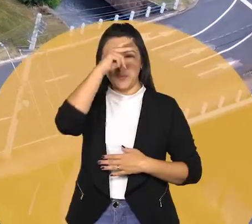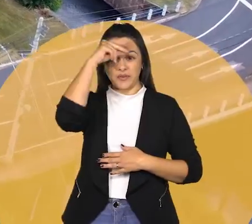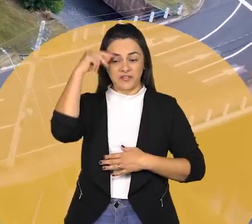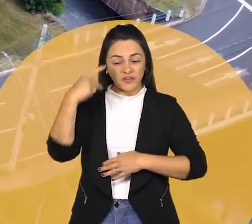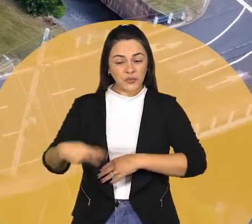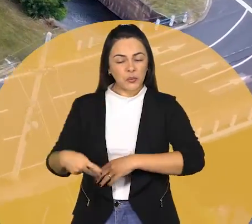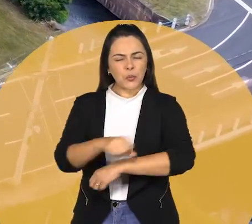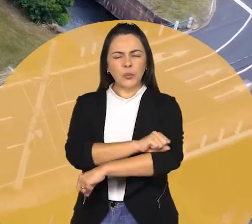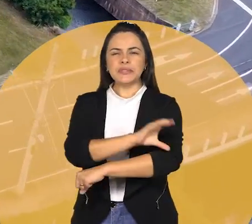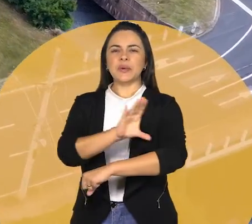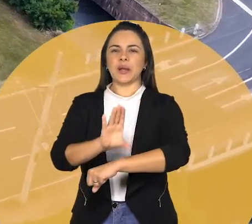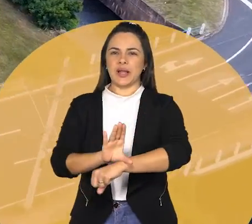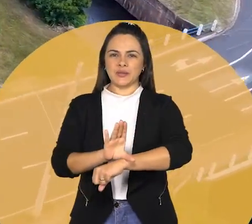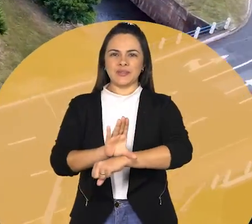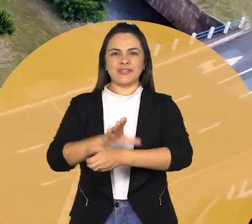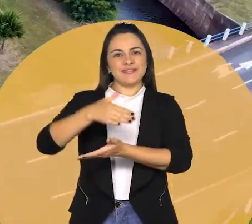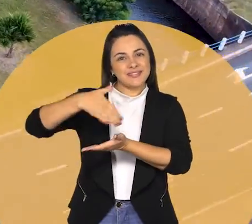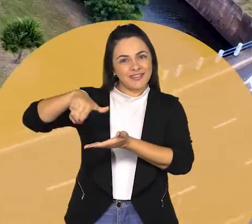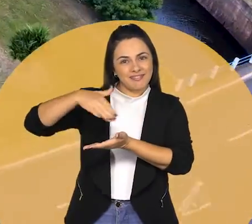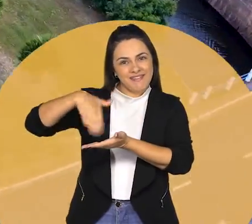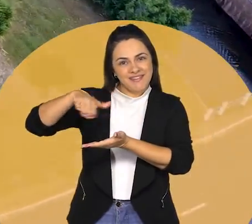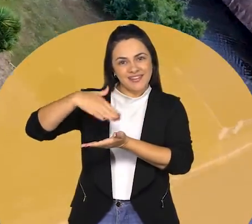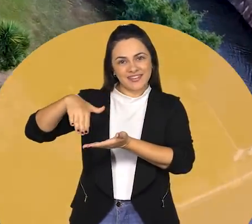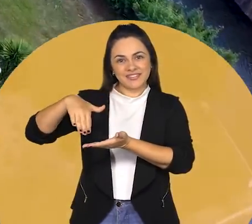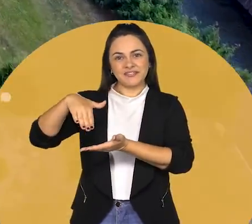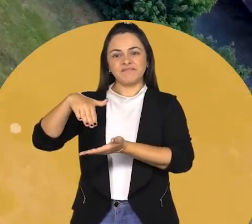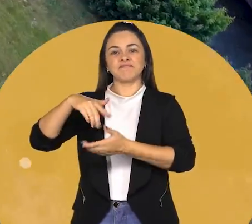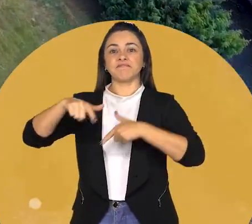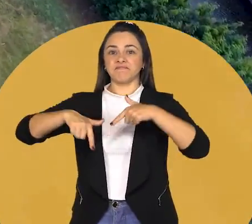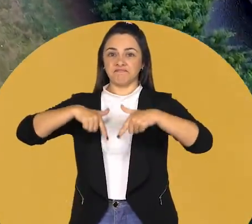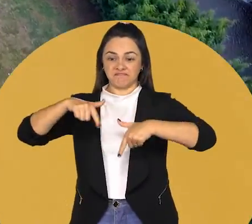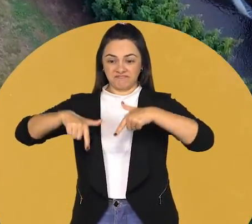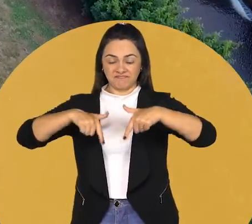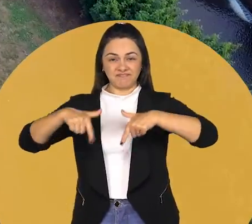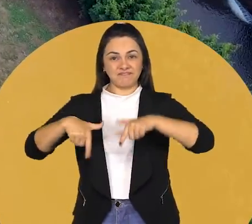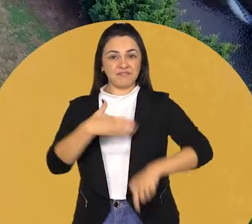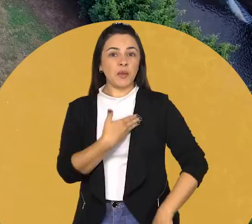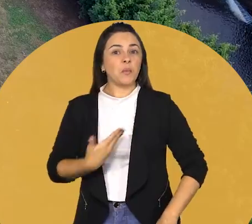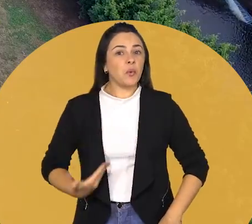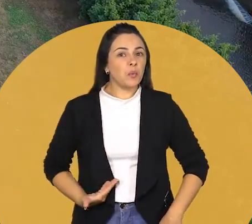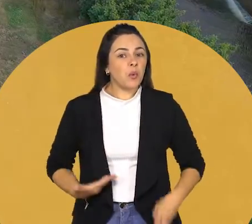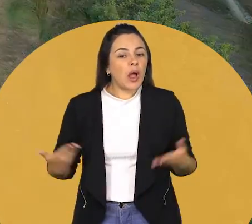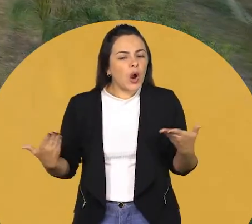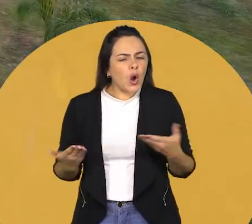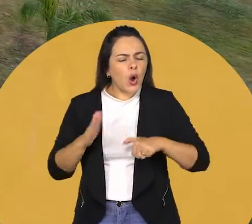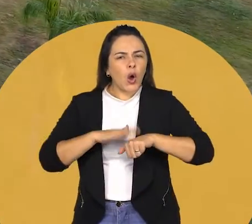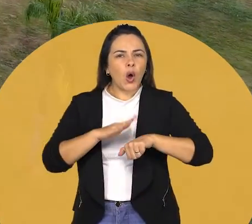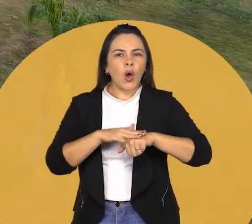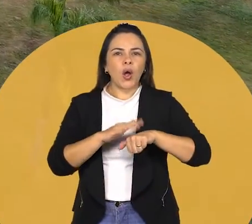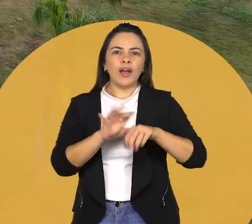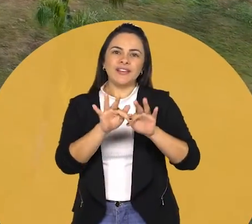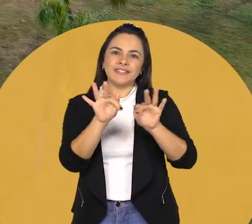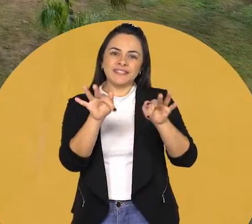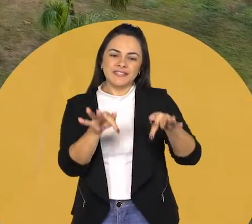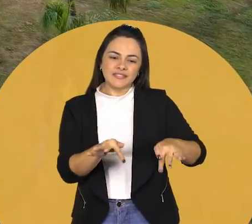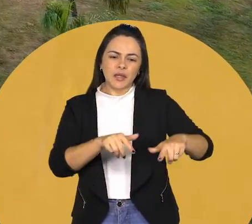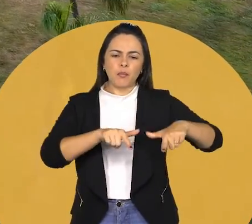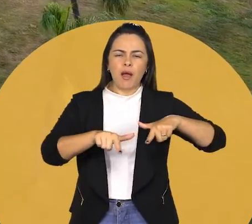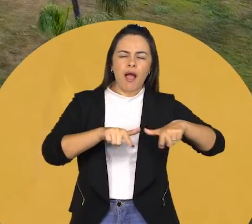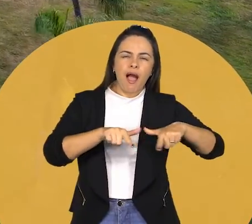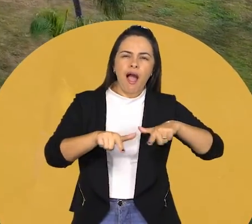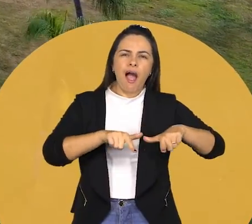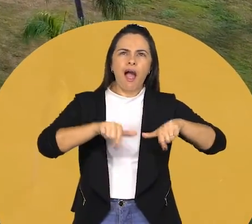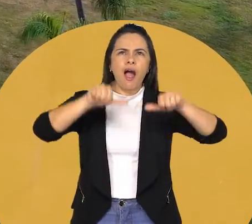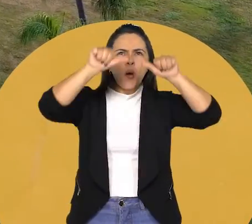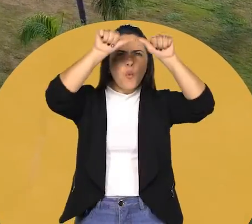A Prefeitura de São Carlos, através da Secretaria de Serviços Públicos, concluiu o trabalho de revitalização